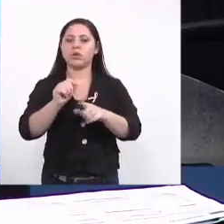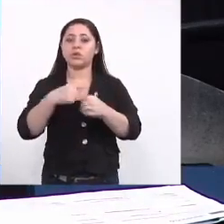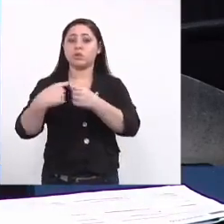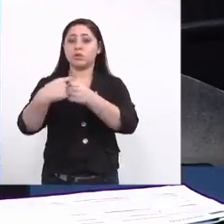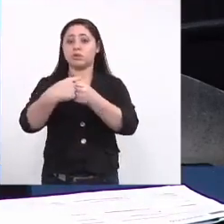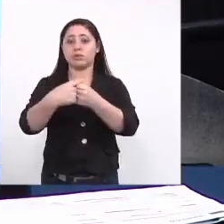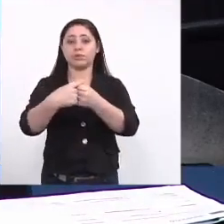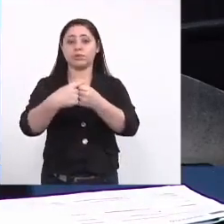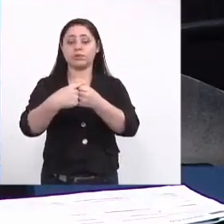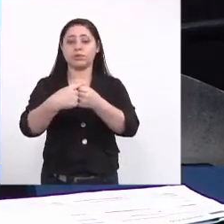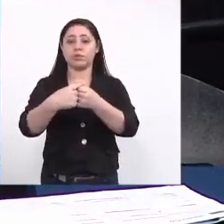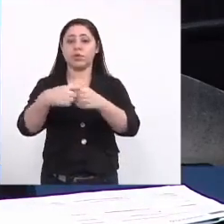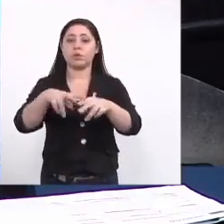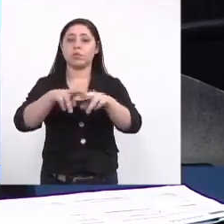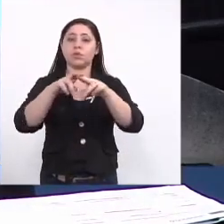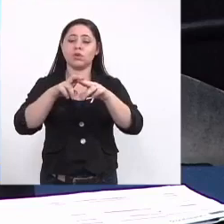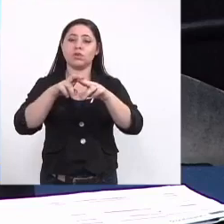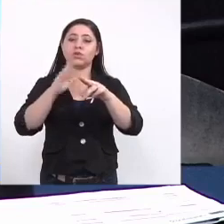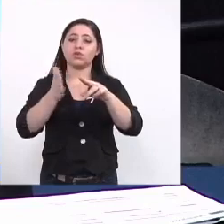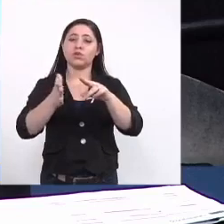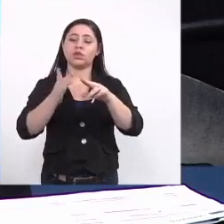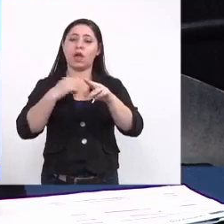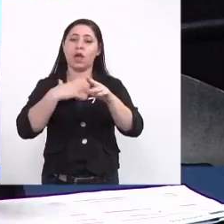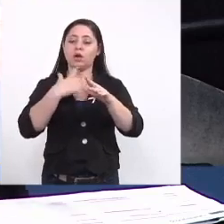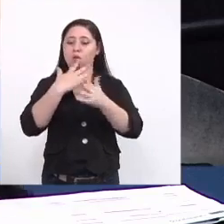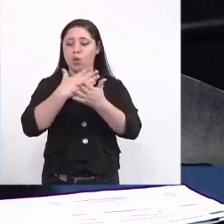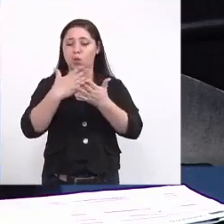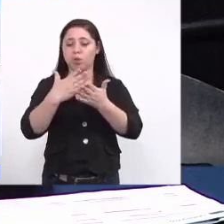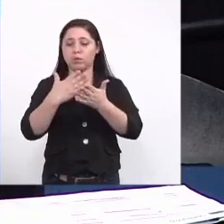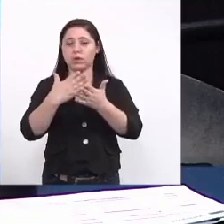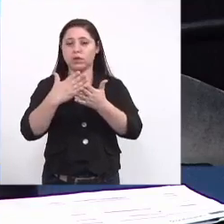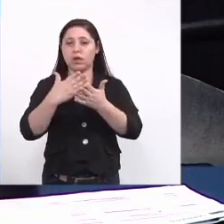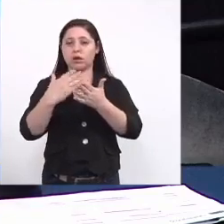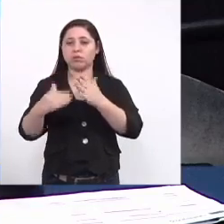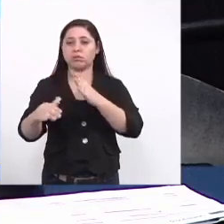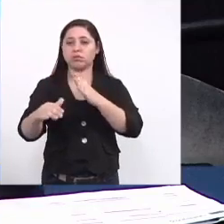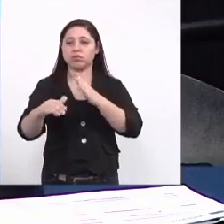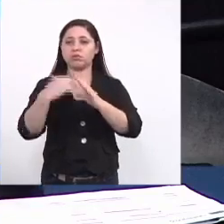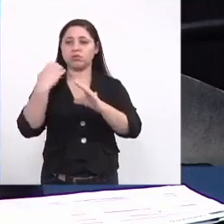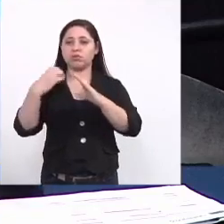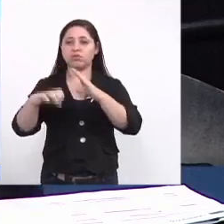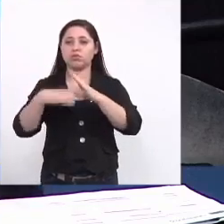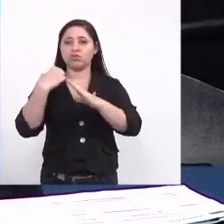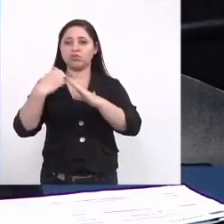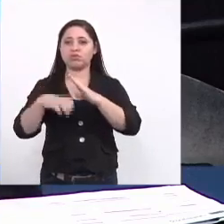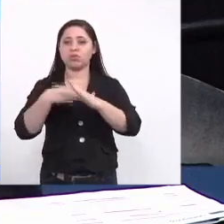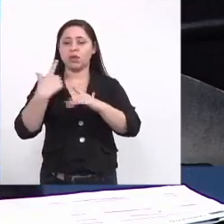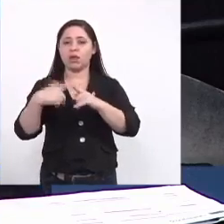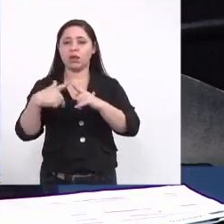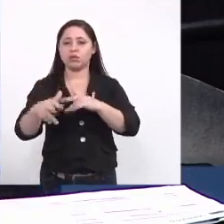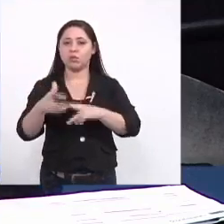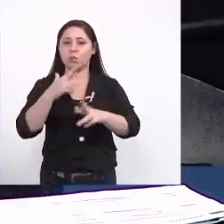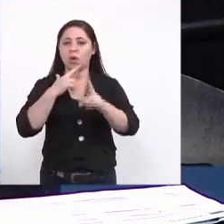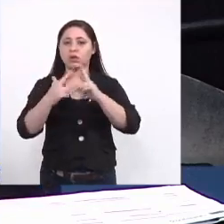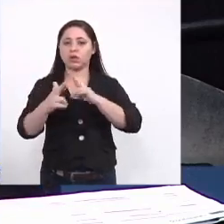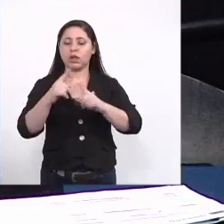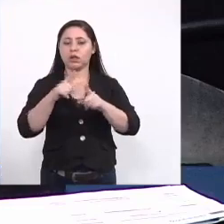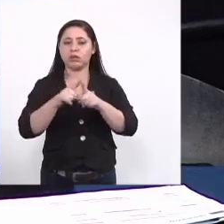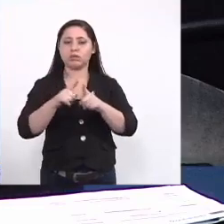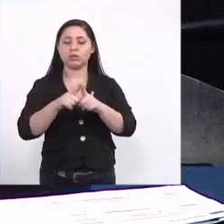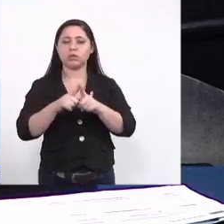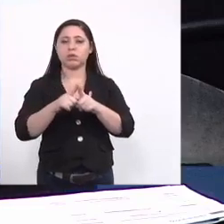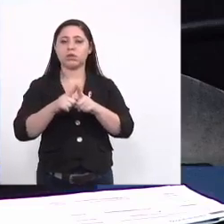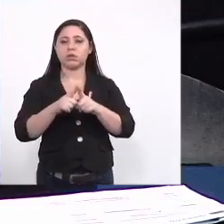municípios então já está encaminhado já estamos recebendo algumas devolutivas nós demos